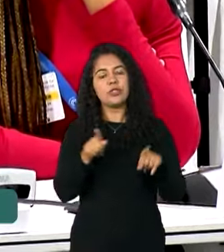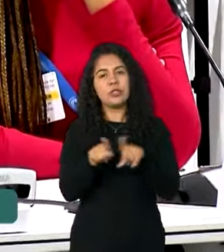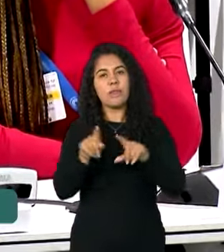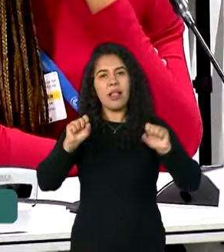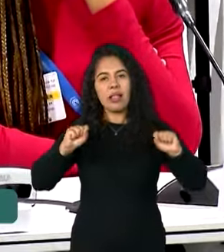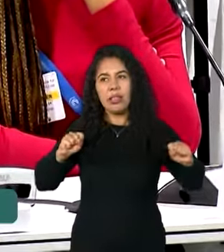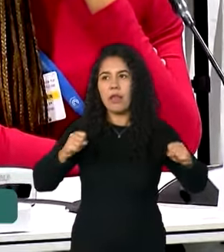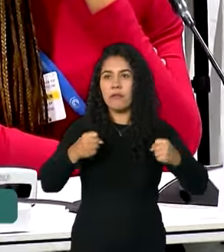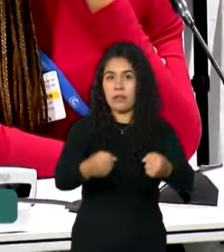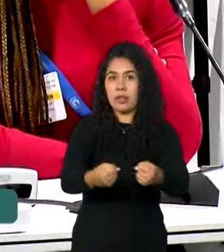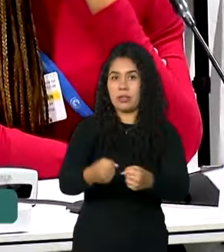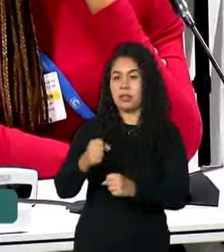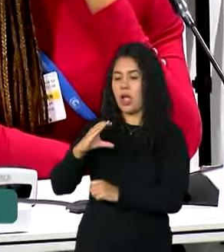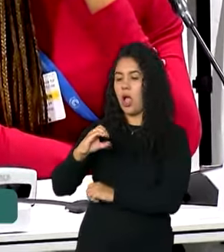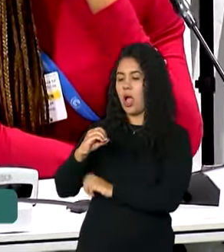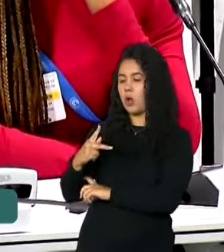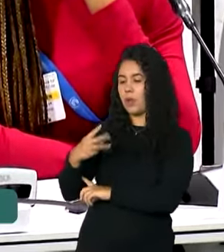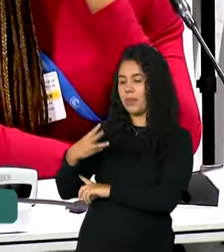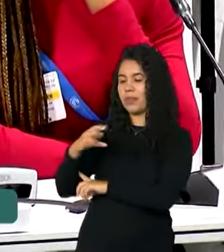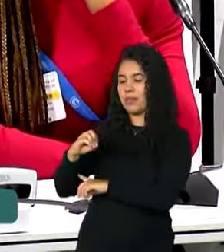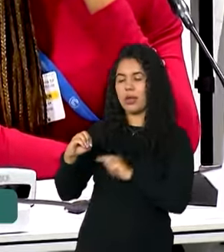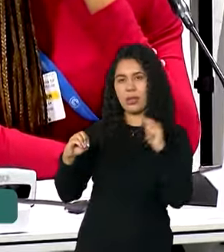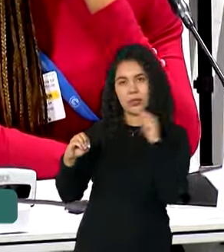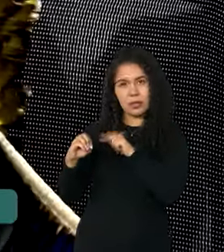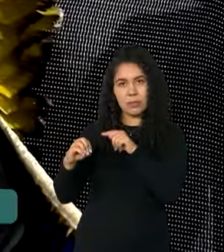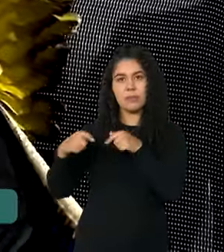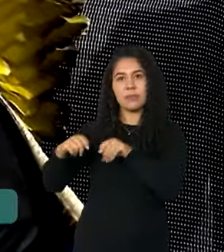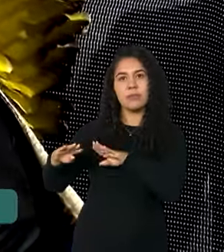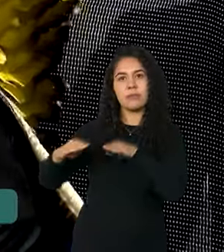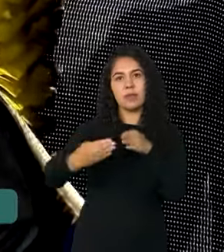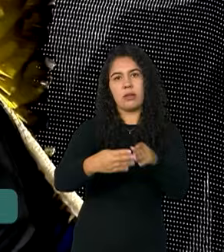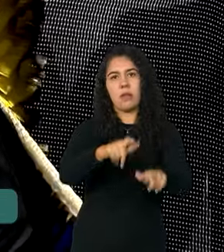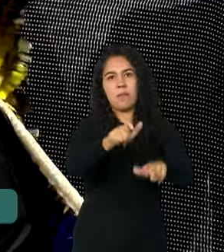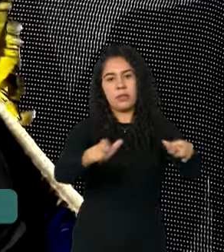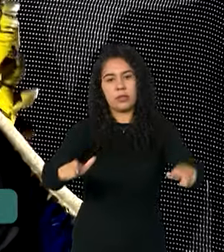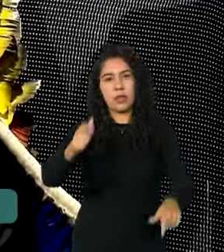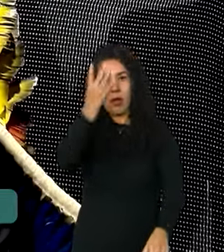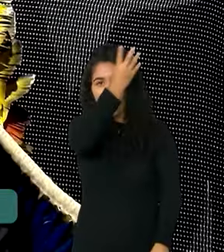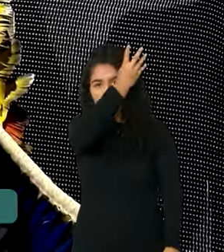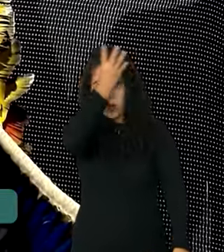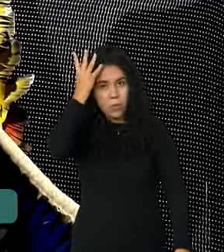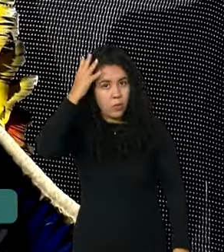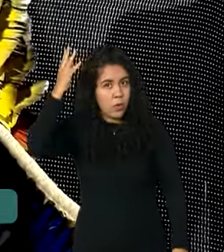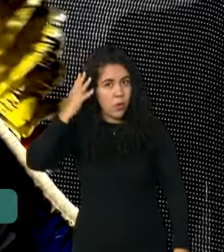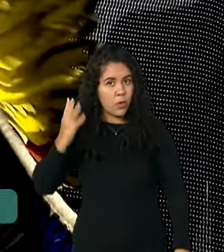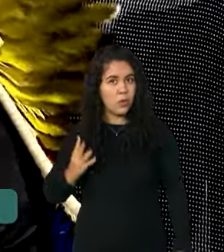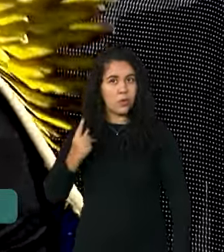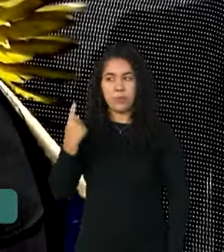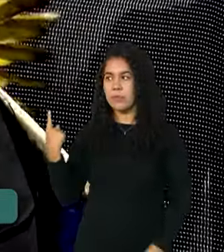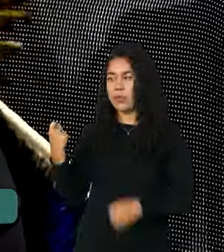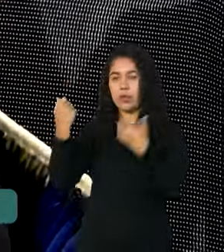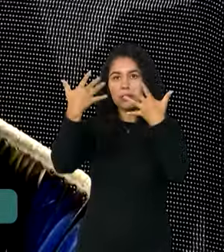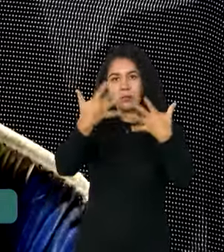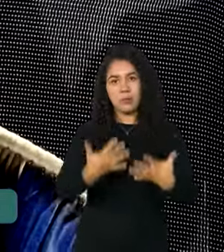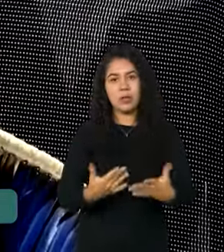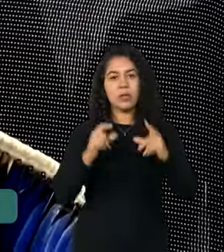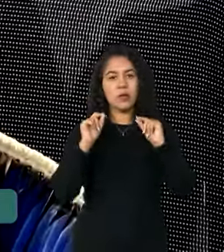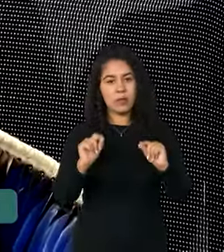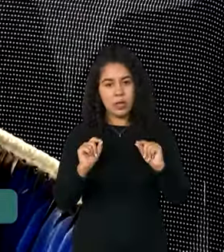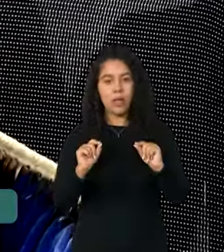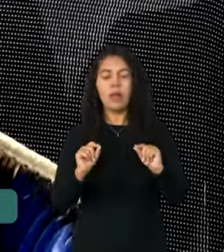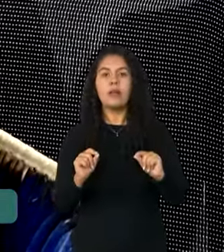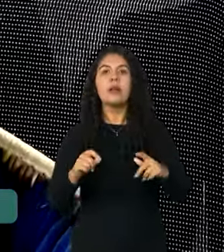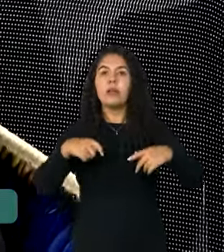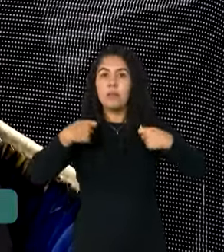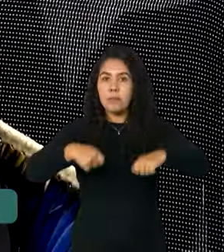também que a COP30 seja uma COP das pessoas. Sônia Guajajara lembrou que não há enfrentamento à crise climática